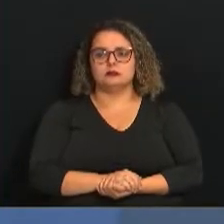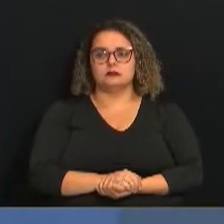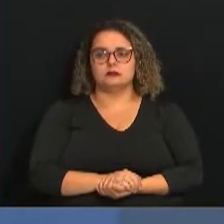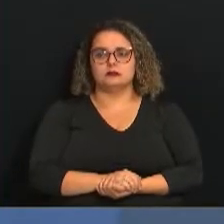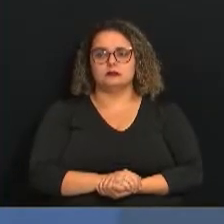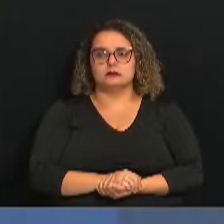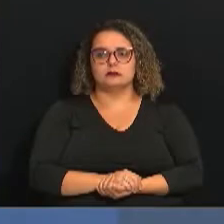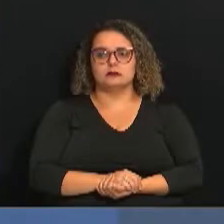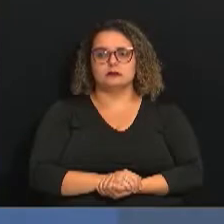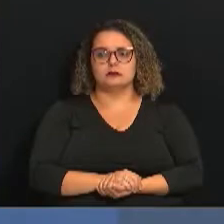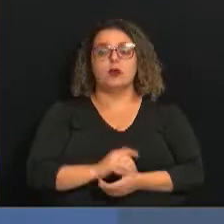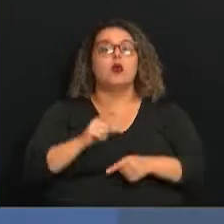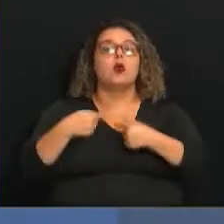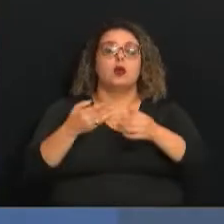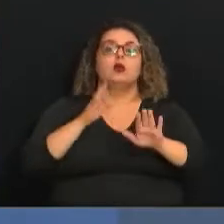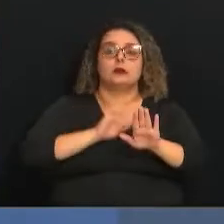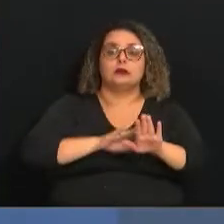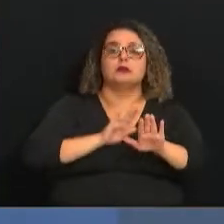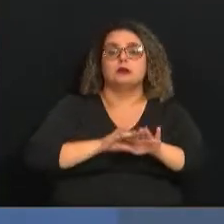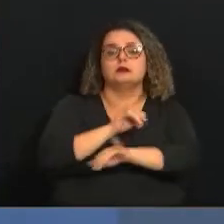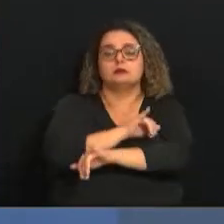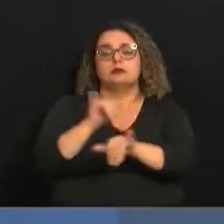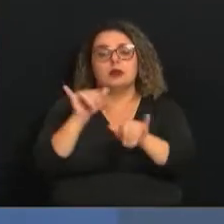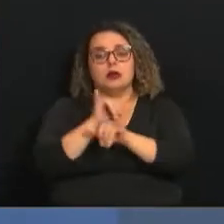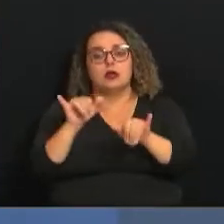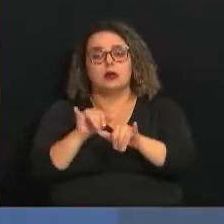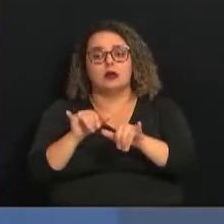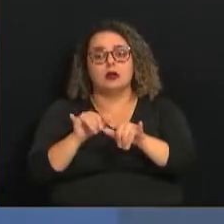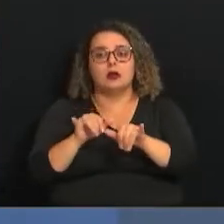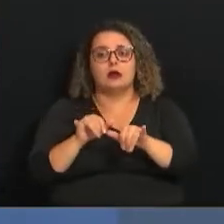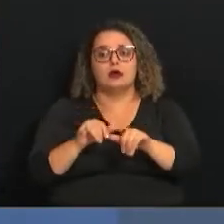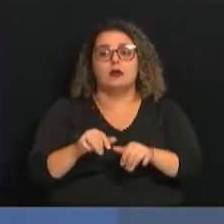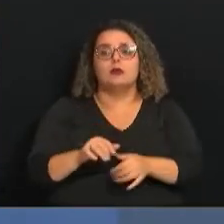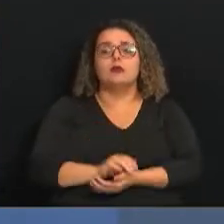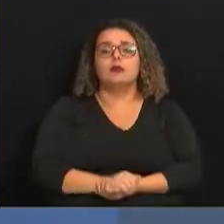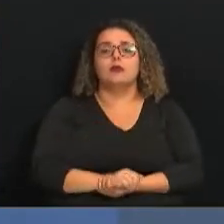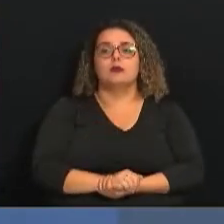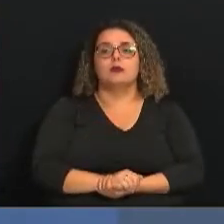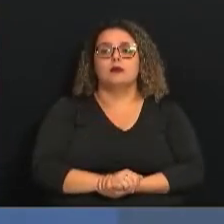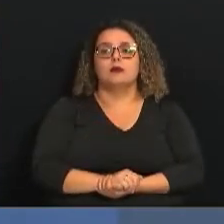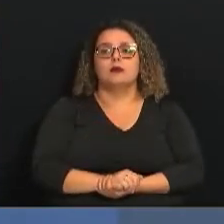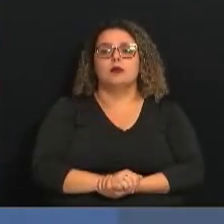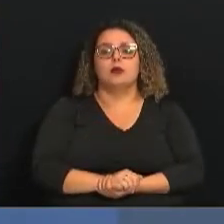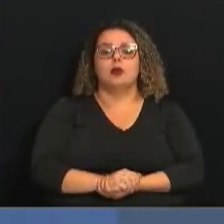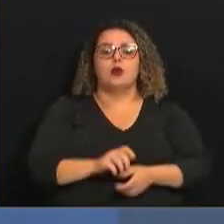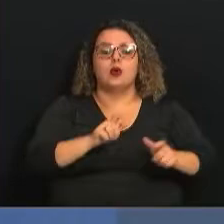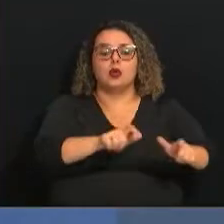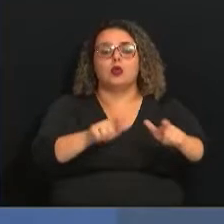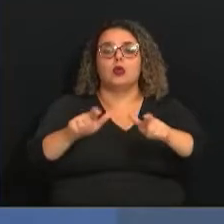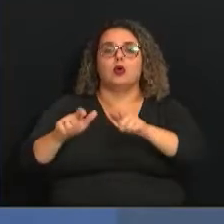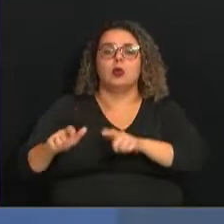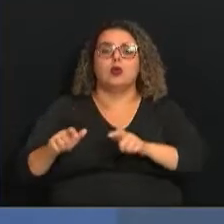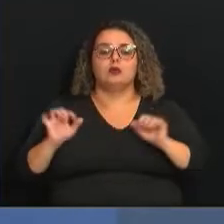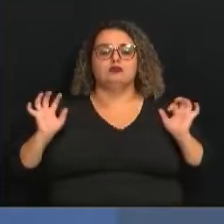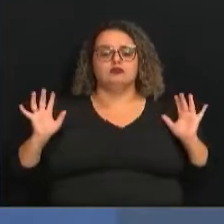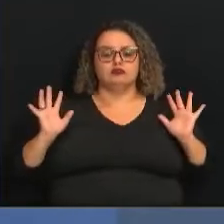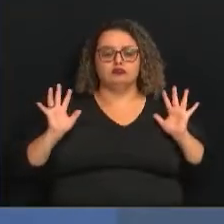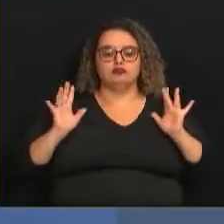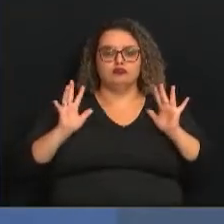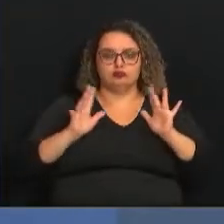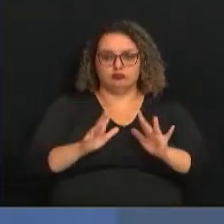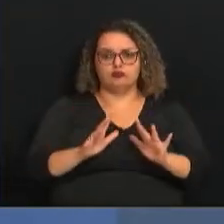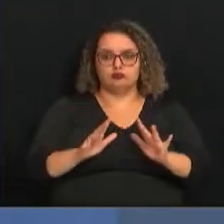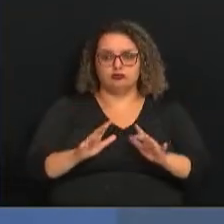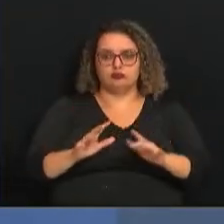Outra medida anunciada é a liberação de ocupação máxima de públicos nos estádios de futebol do Estado de São